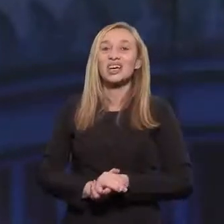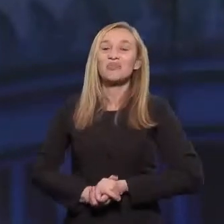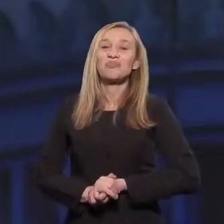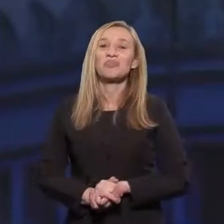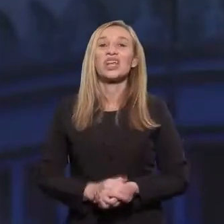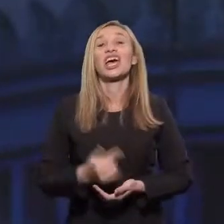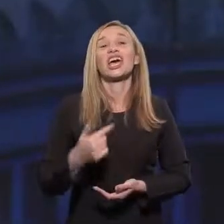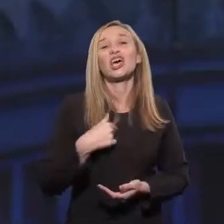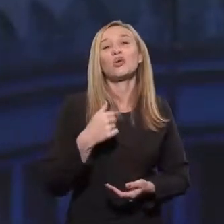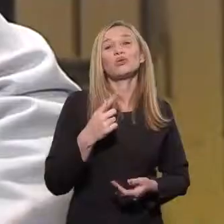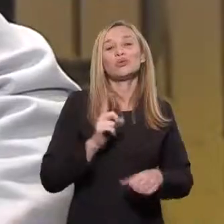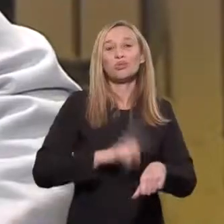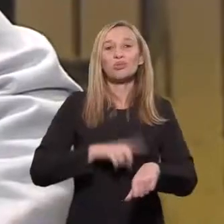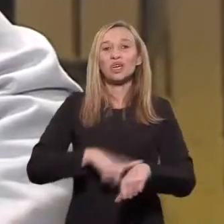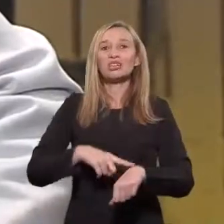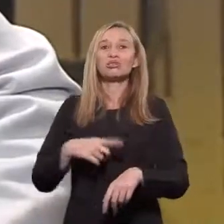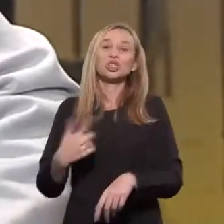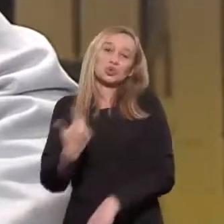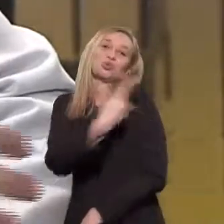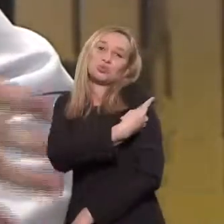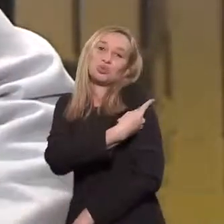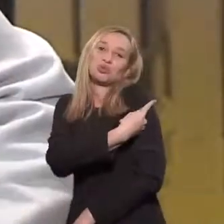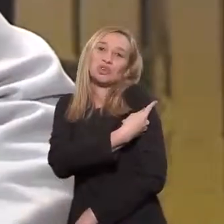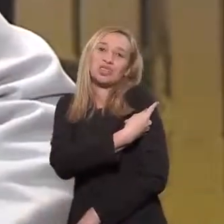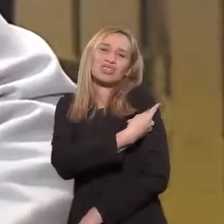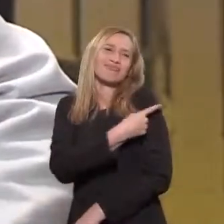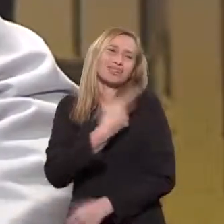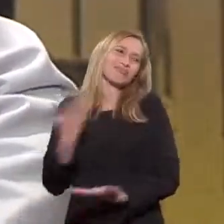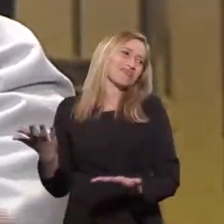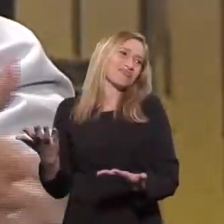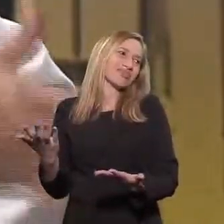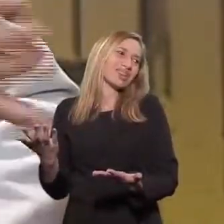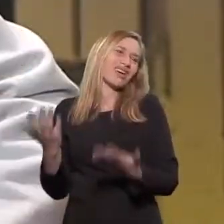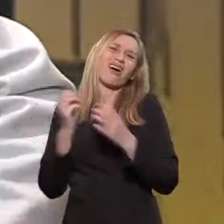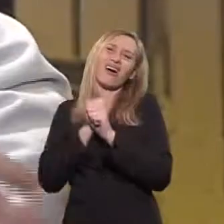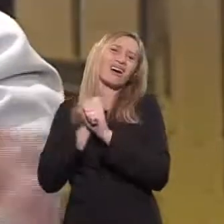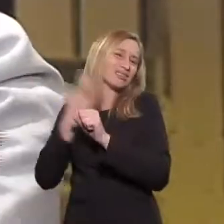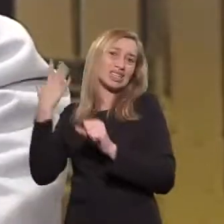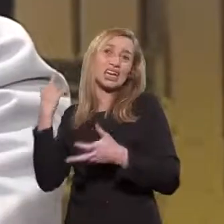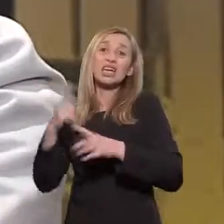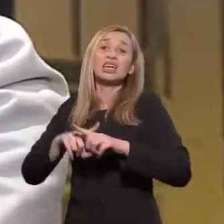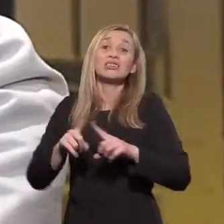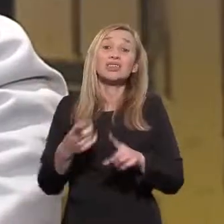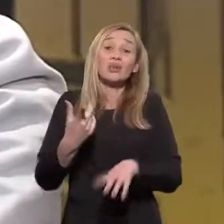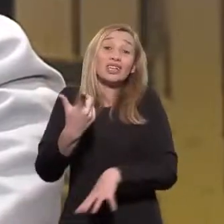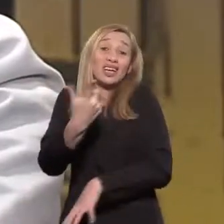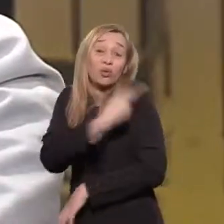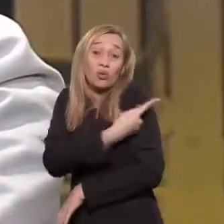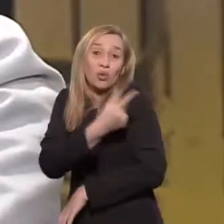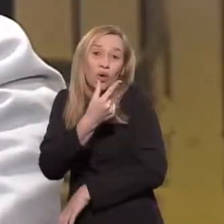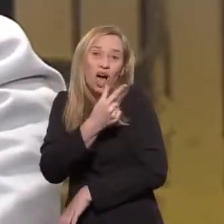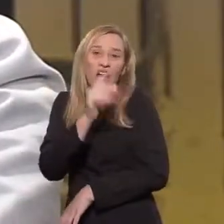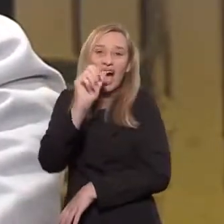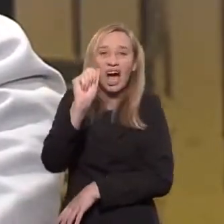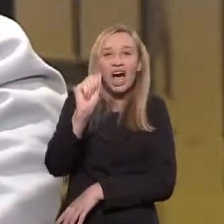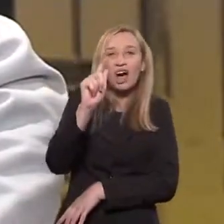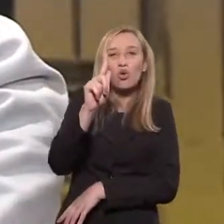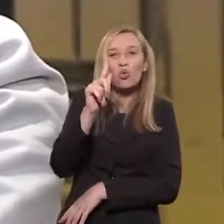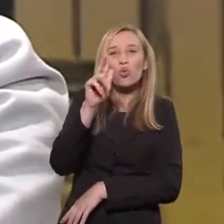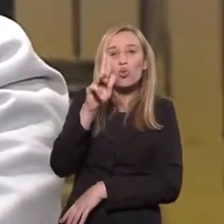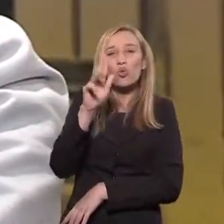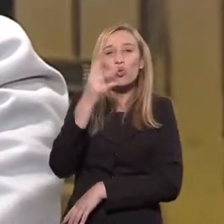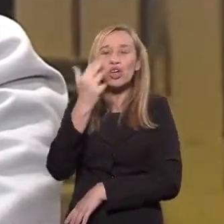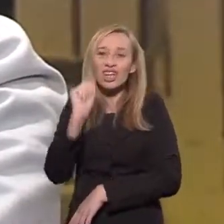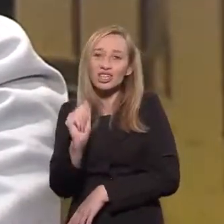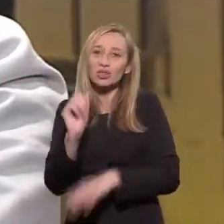gosta, né? Eu sou de uma fase que pegou, tomou vacina desde muito tempo atrás. Então as agulhas hoje são agulhas muito